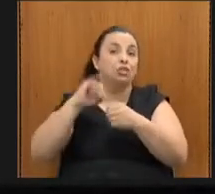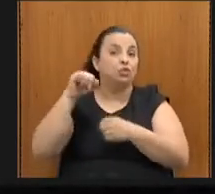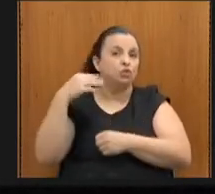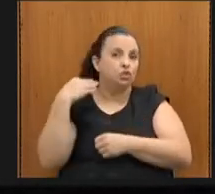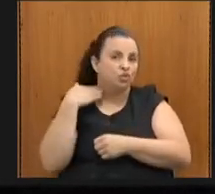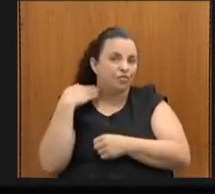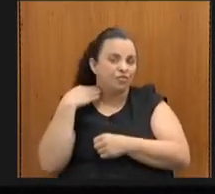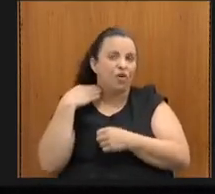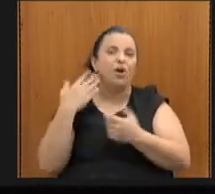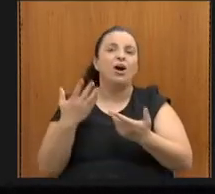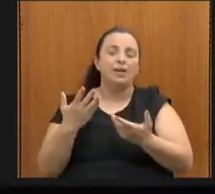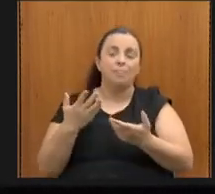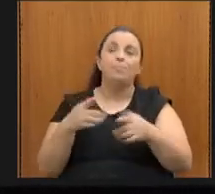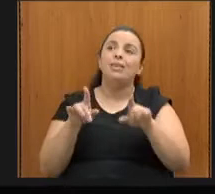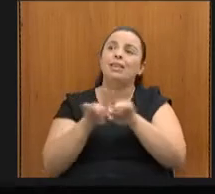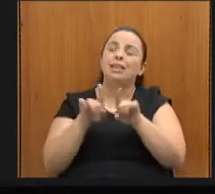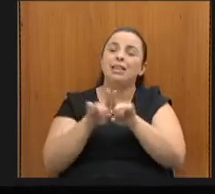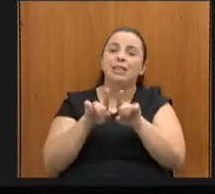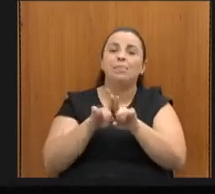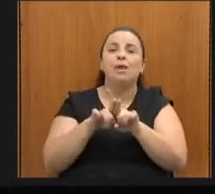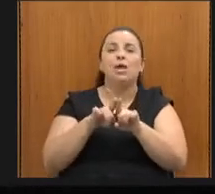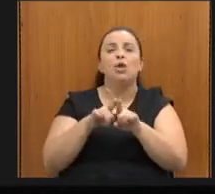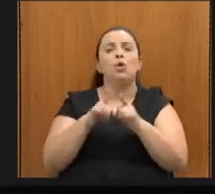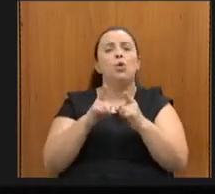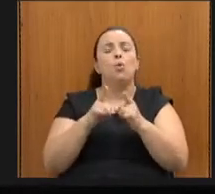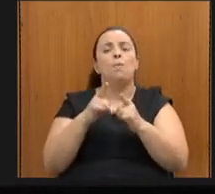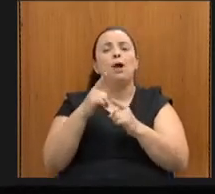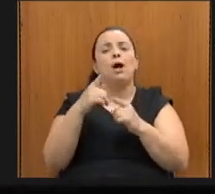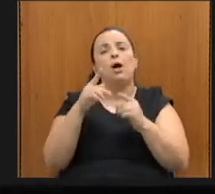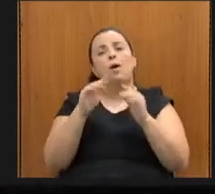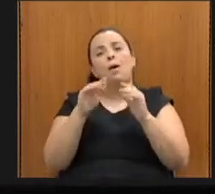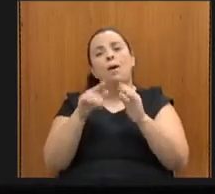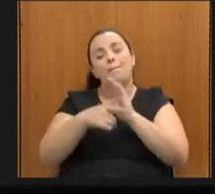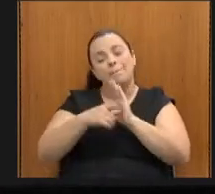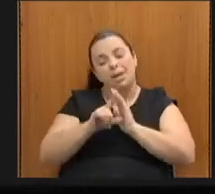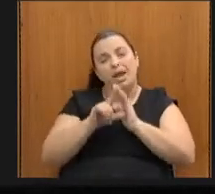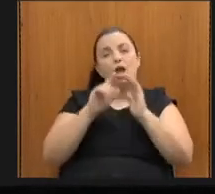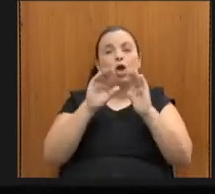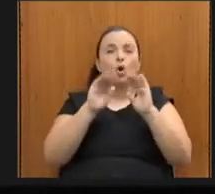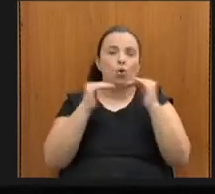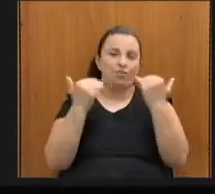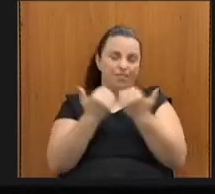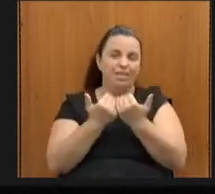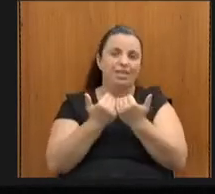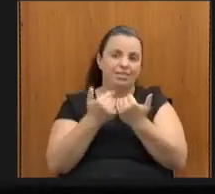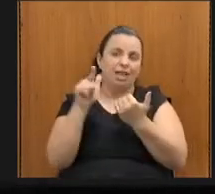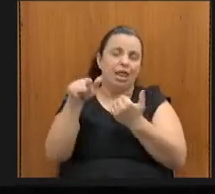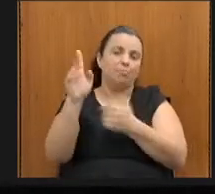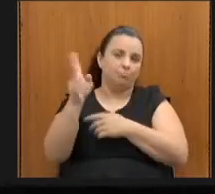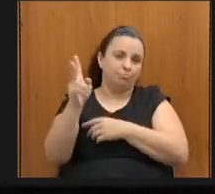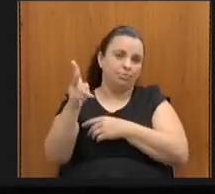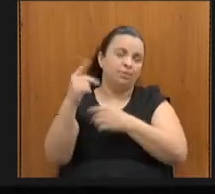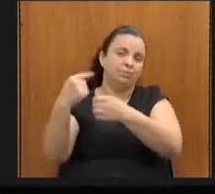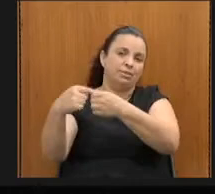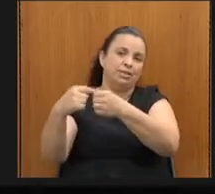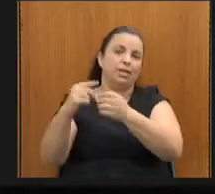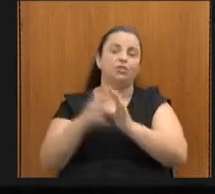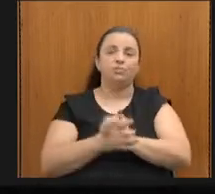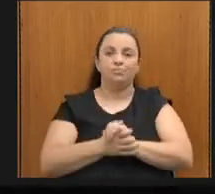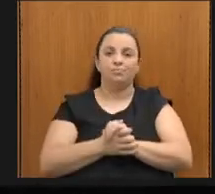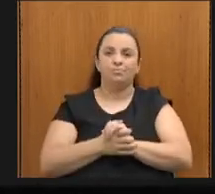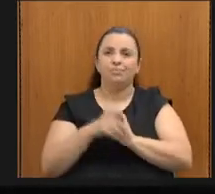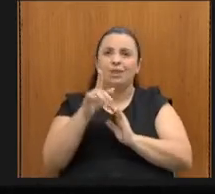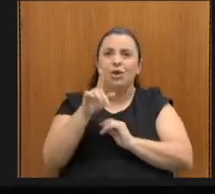uma pré-conferência em Campo Florido. O deputado está prestando atenção no que eu estou